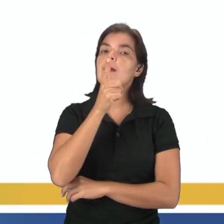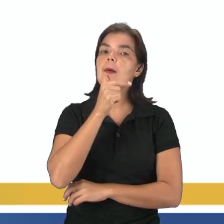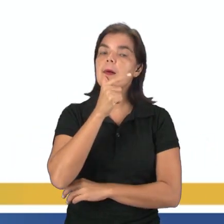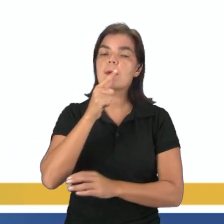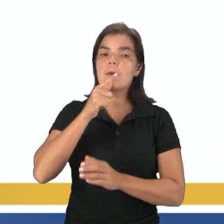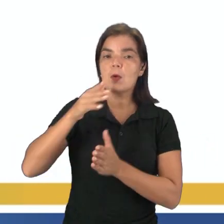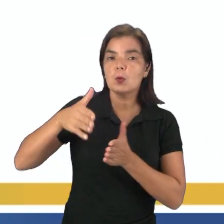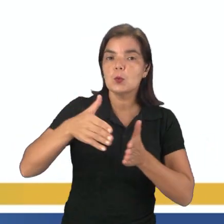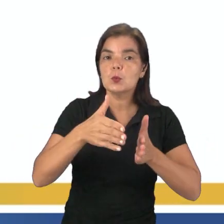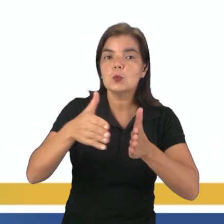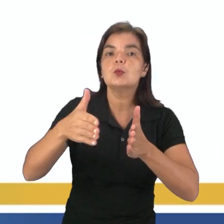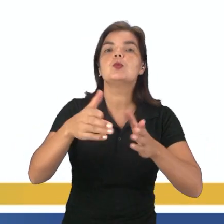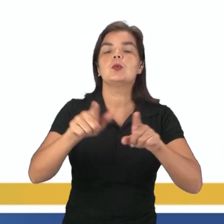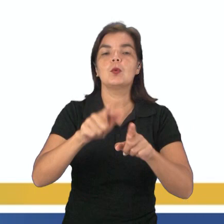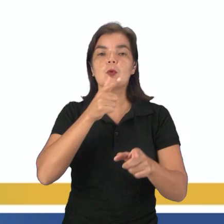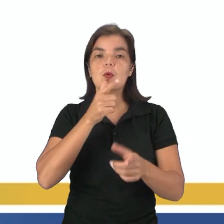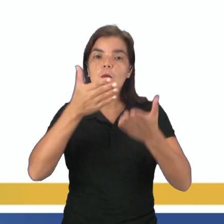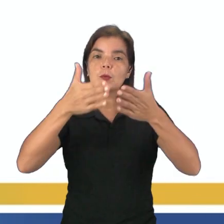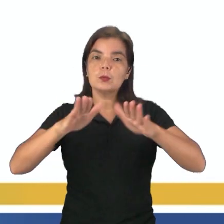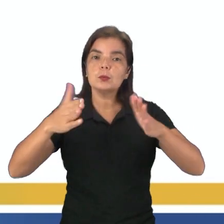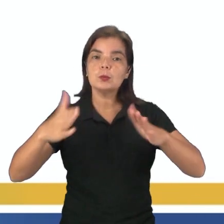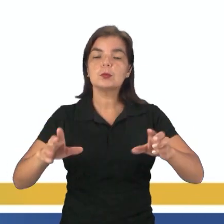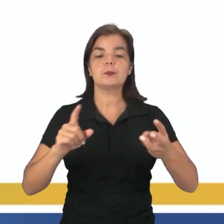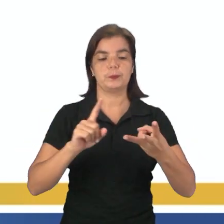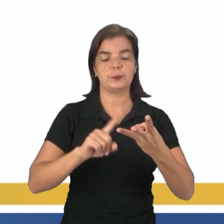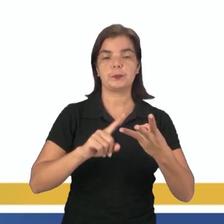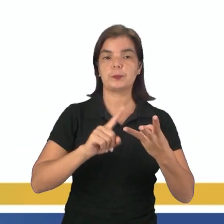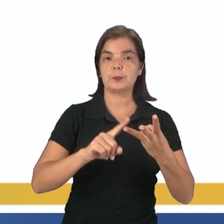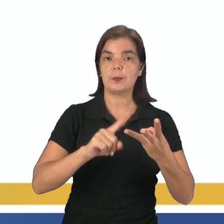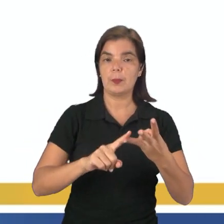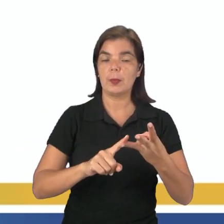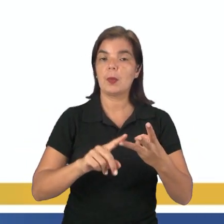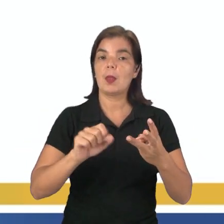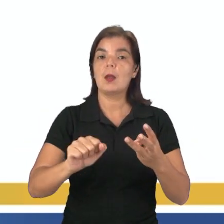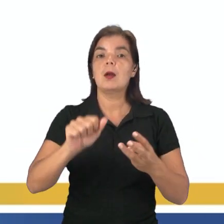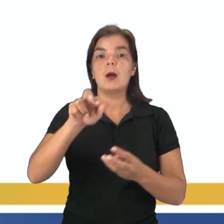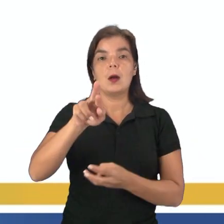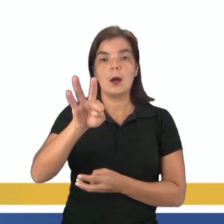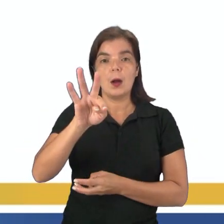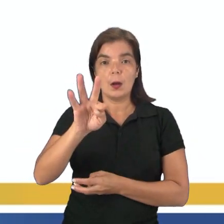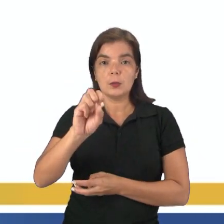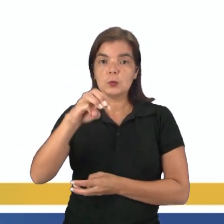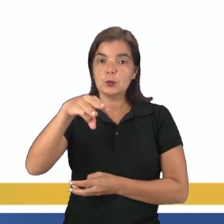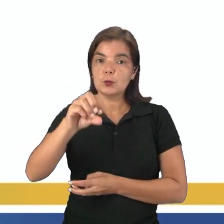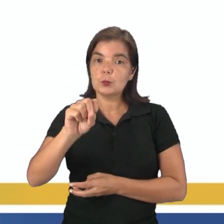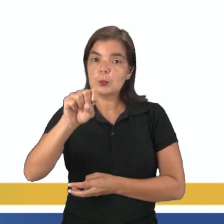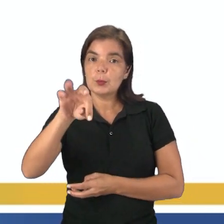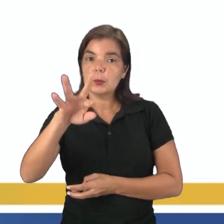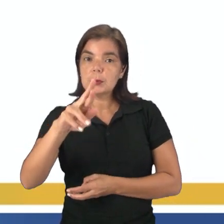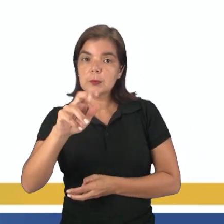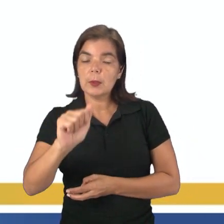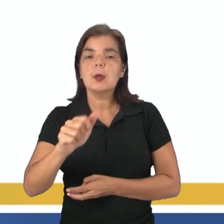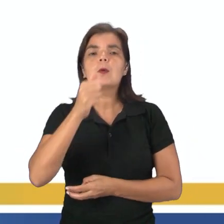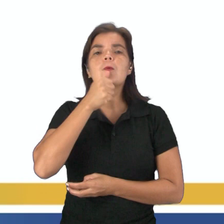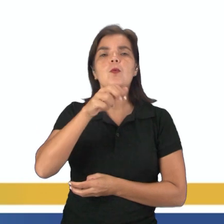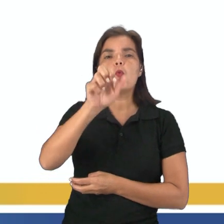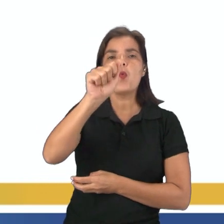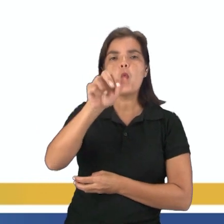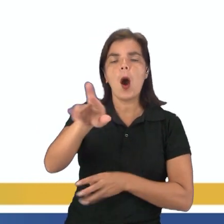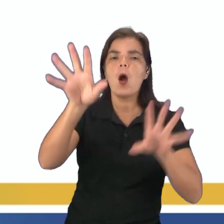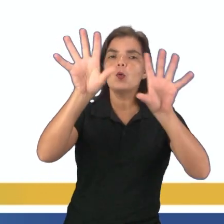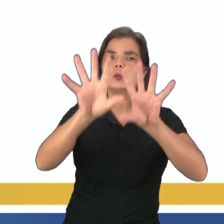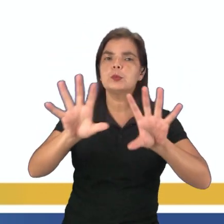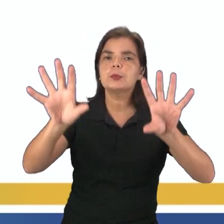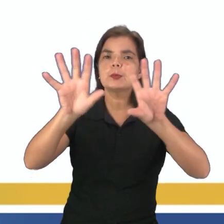rios, pelos lagos e pelos oceanos. Quando eu falo da atmosfera, já vai ser a camada de ar que vai estar envolvendo o